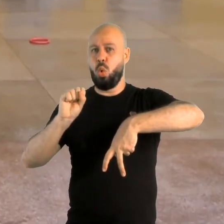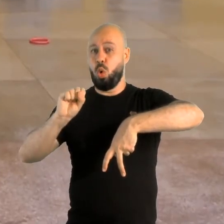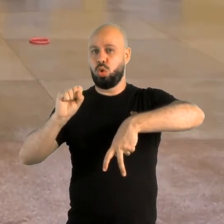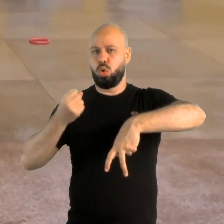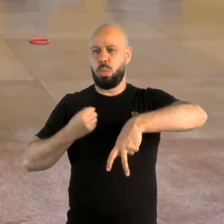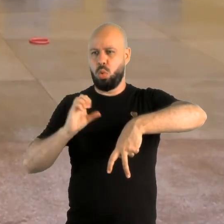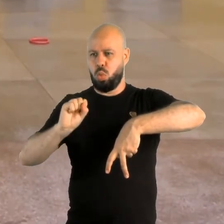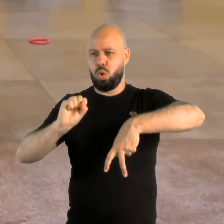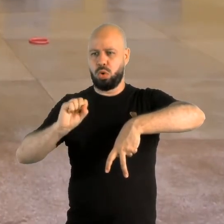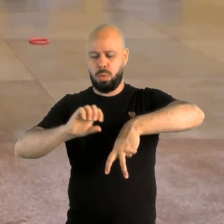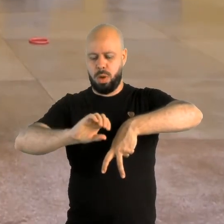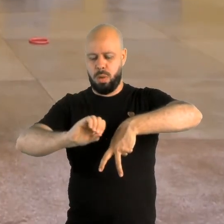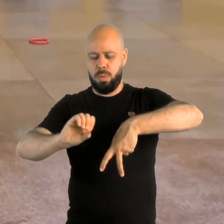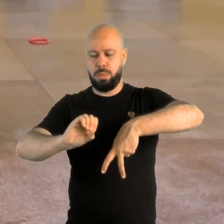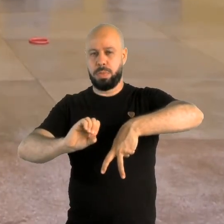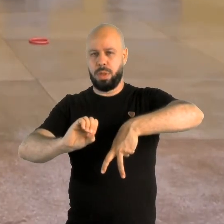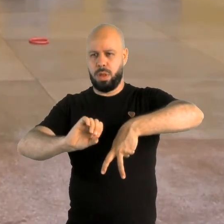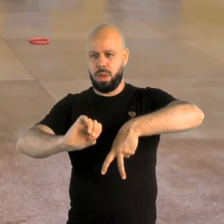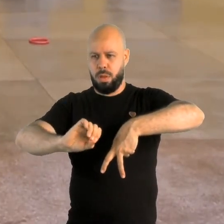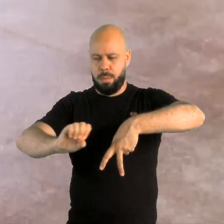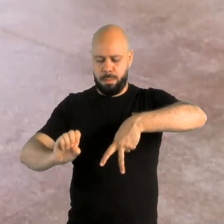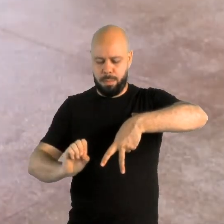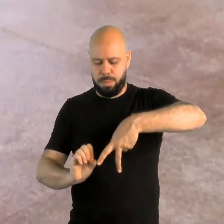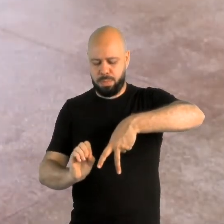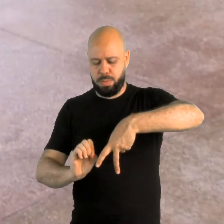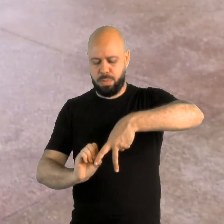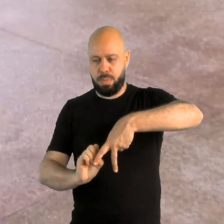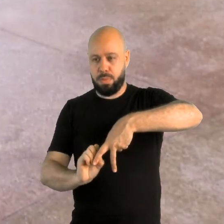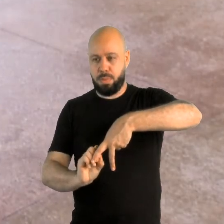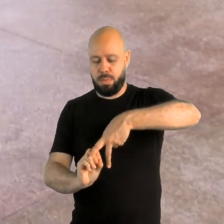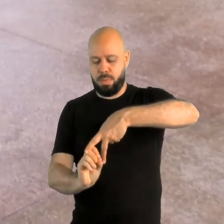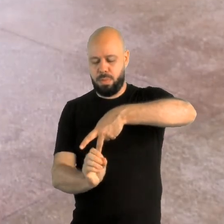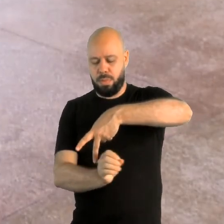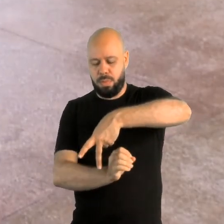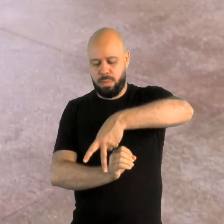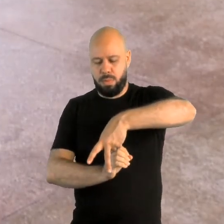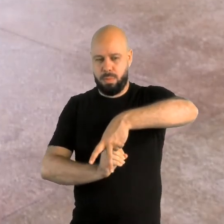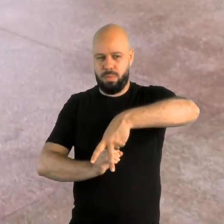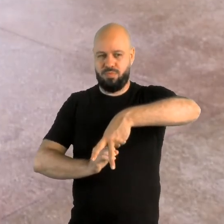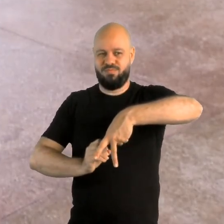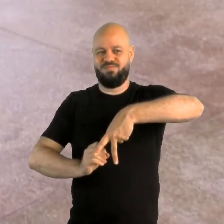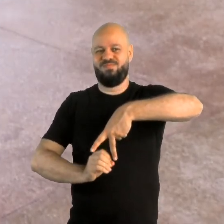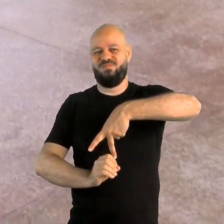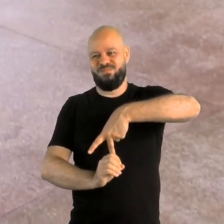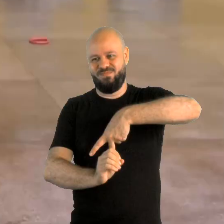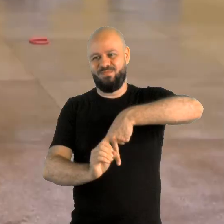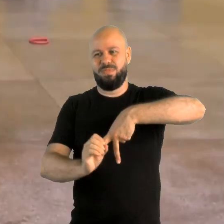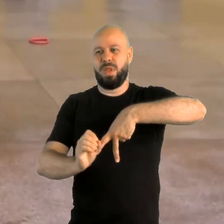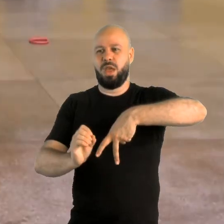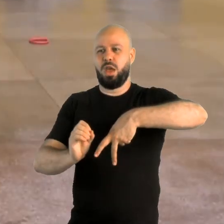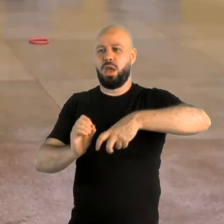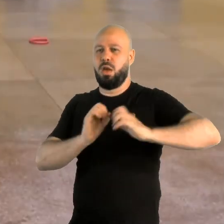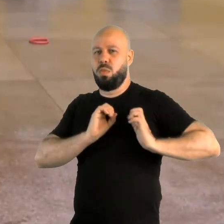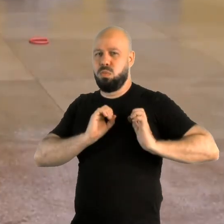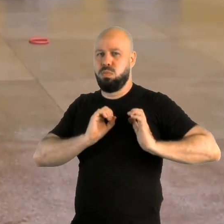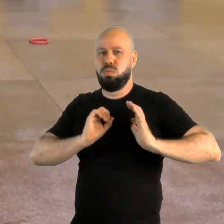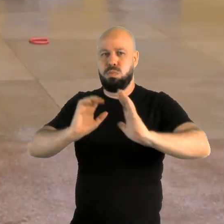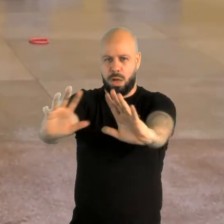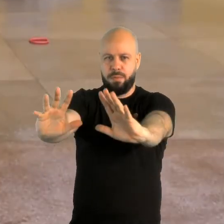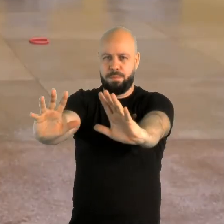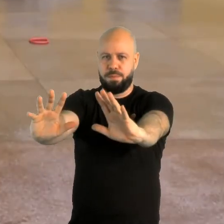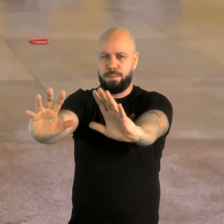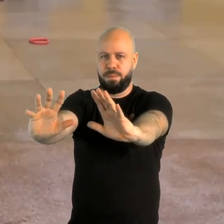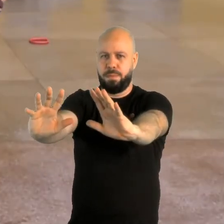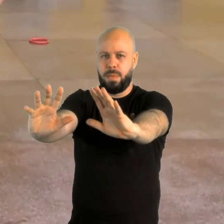Ok? Então, ó, passei na perna direita, peguei por baixo, peguei por baixo, passei na esquerda, passe